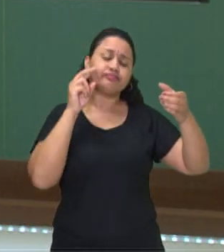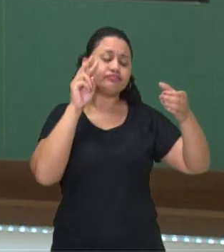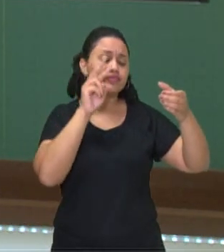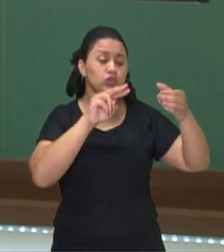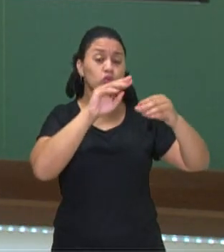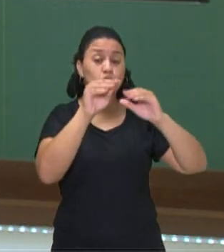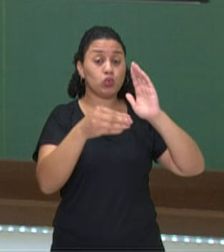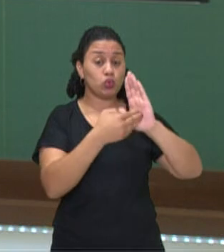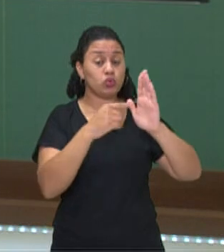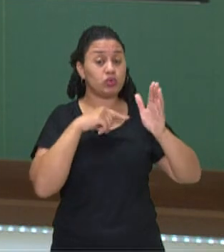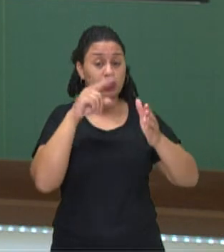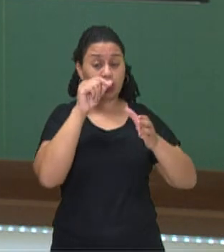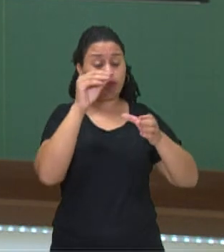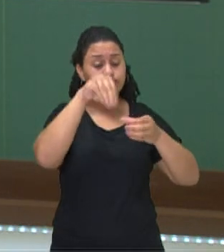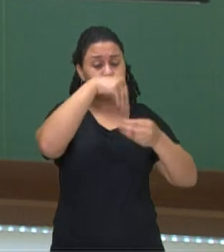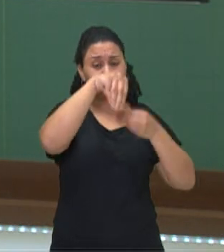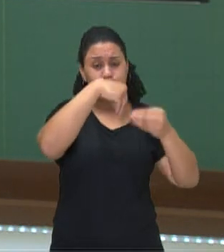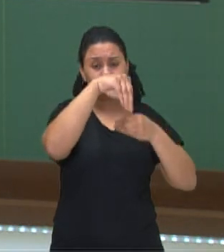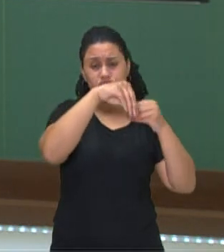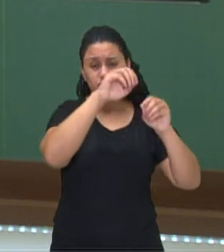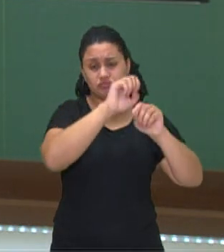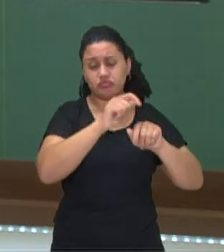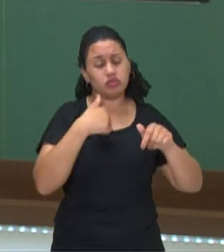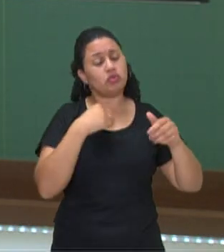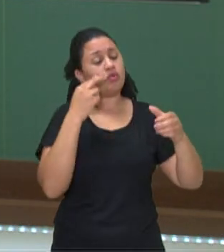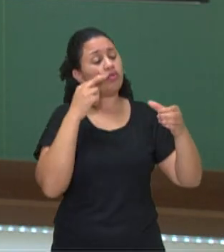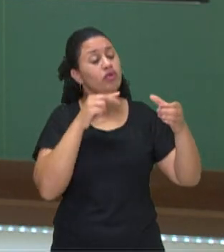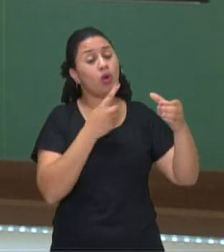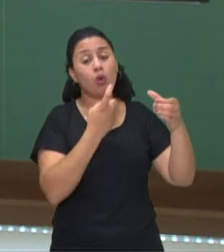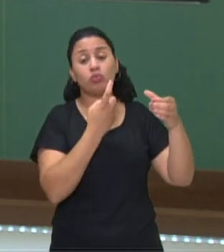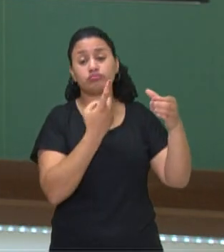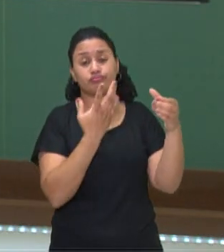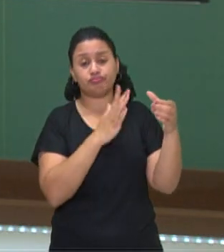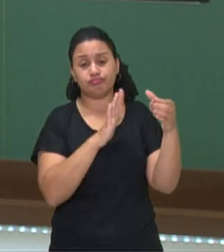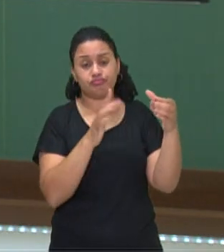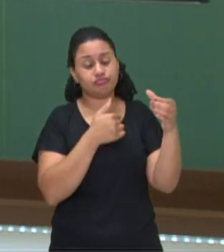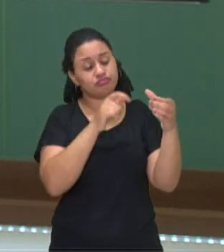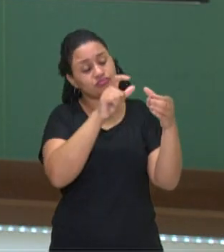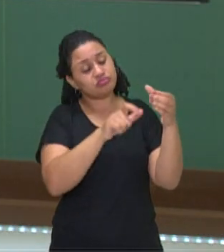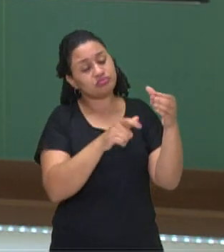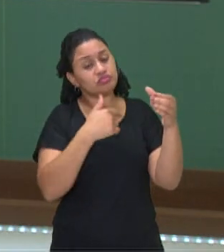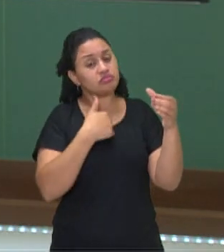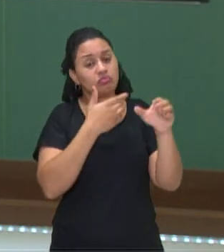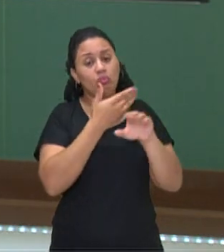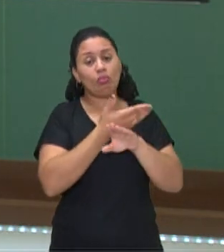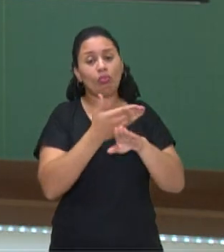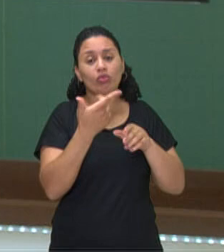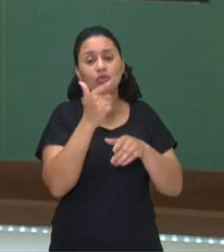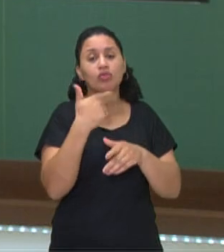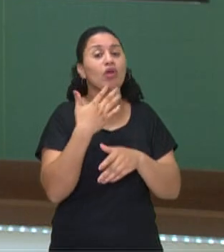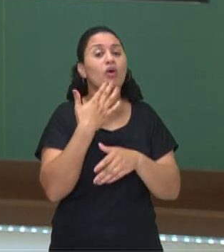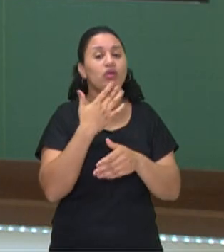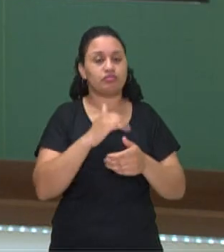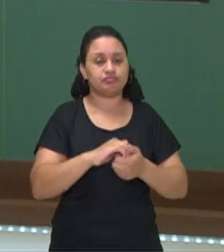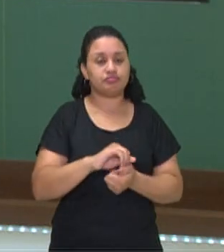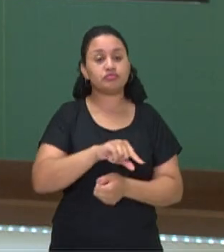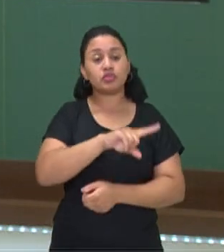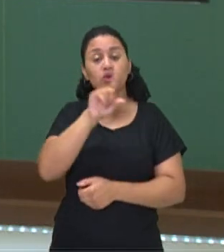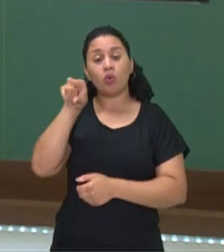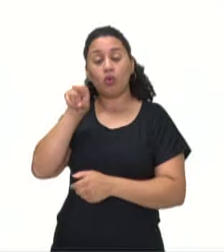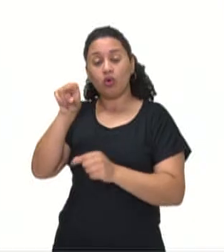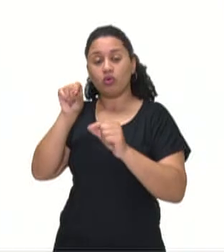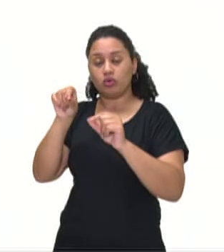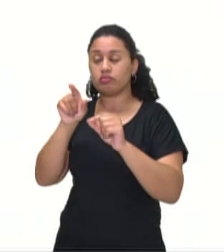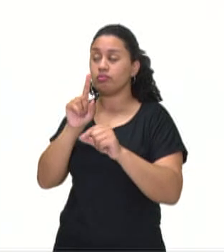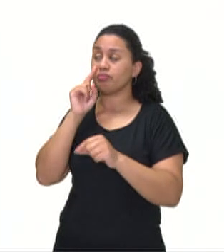que compõe na água está muito bem misturado. E você vê uma coisa única, aquele líquido transparente. Mas olhem a imagem